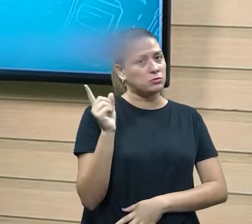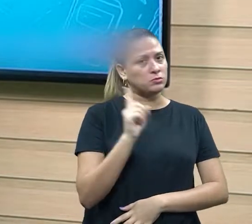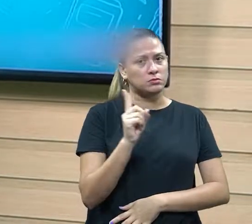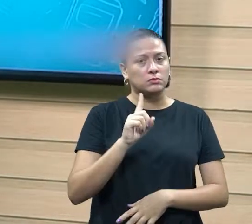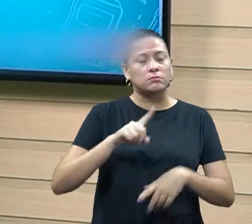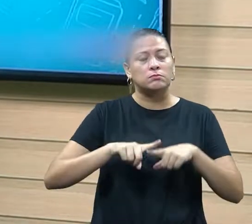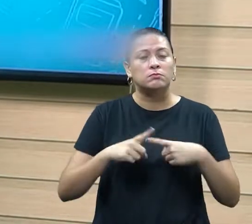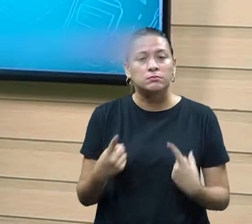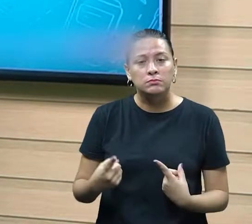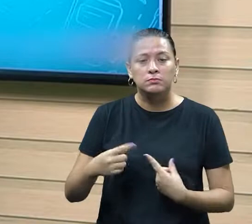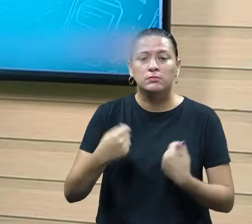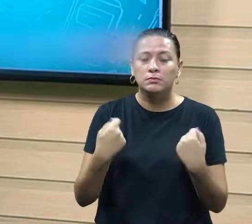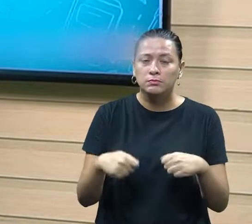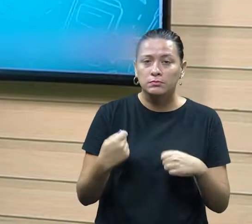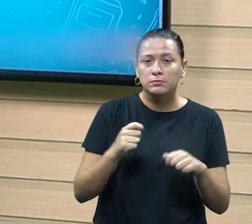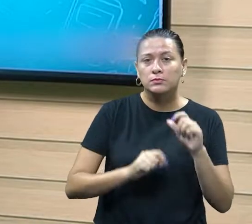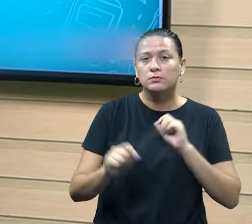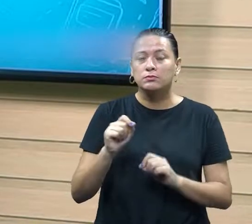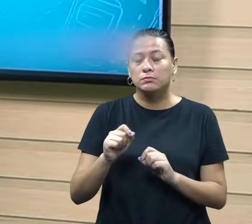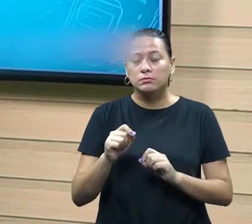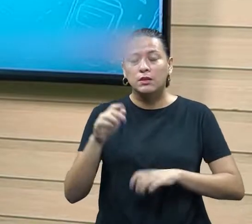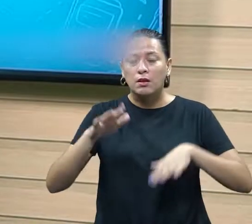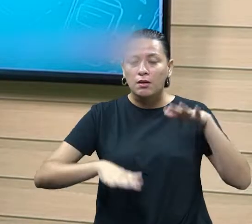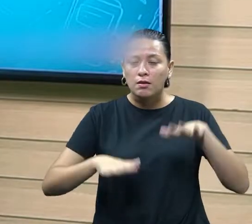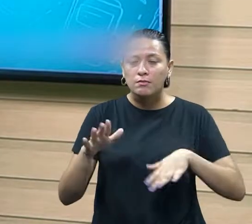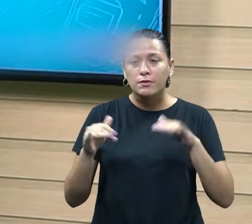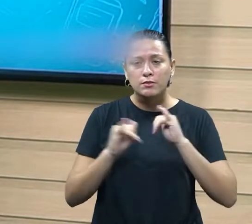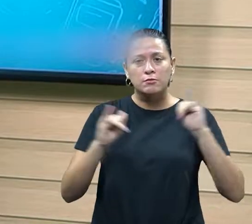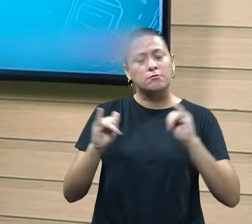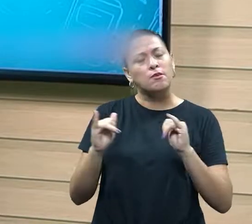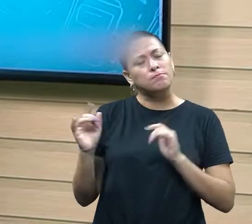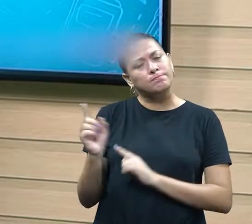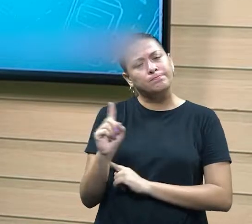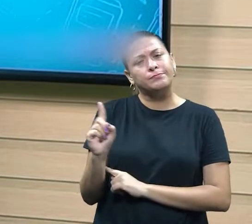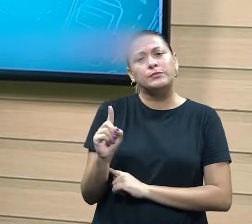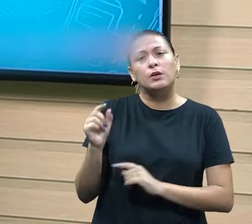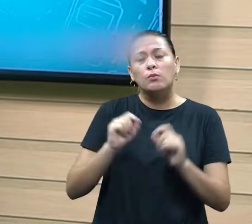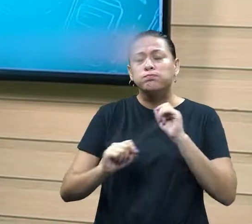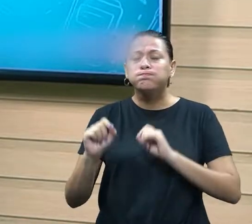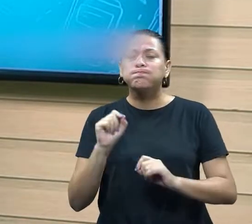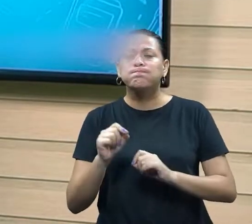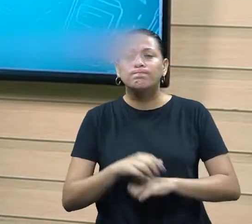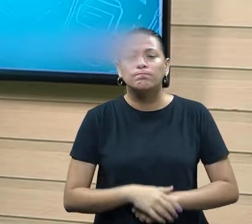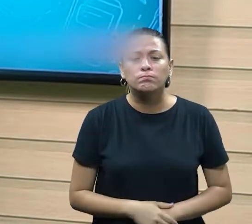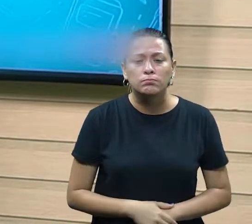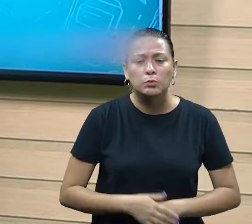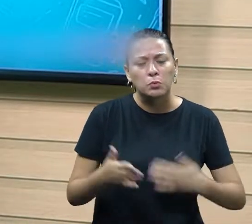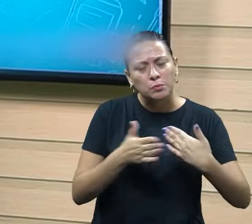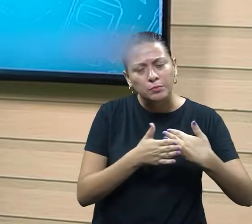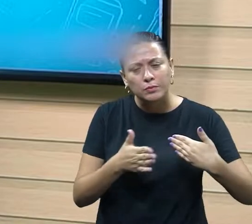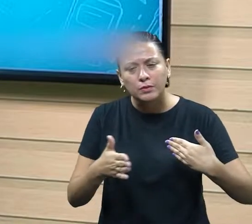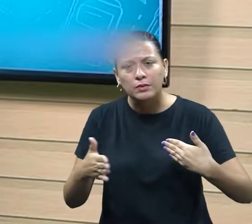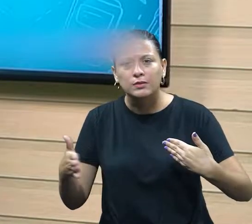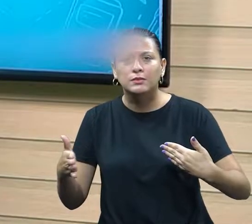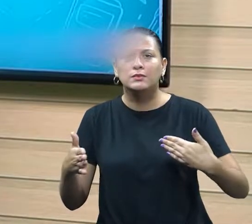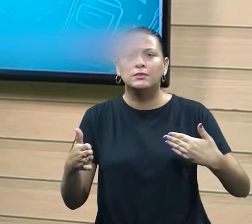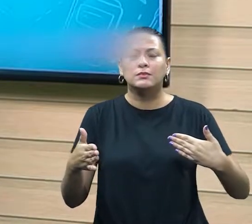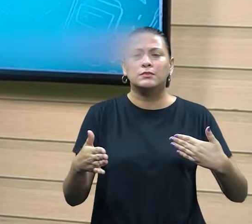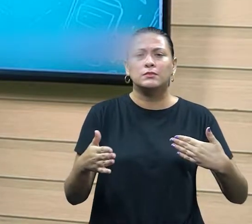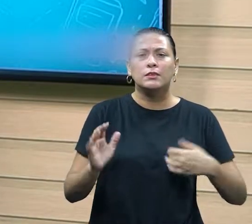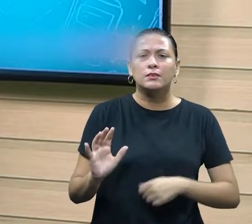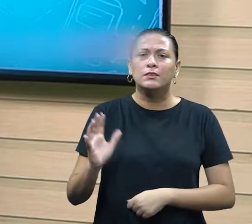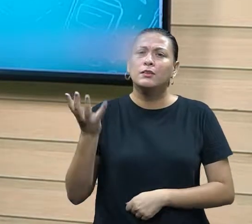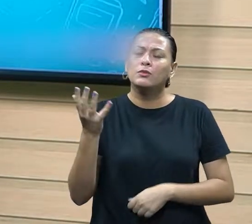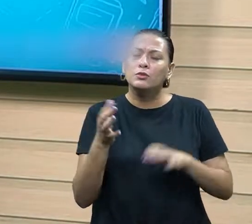certas situações que é necessário dizer não, para que esse processo, ele ocorra tranquilamente, que ele possa ser bastante... é